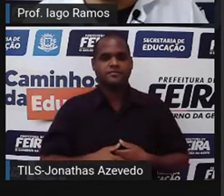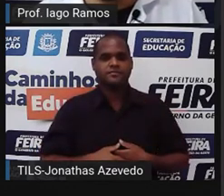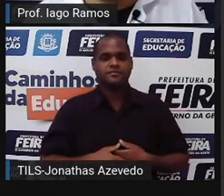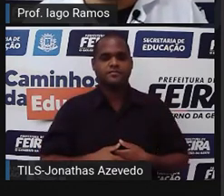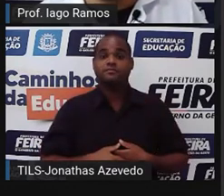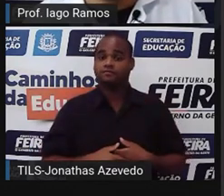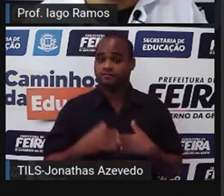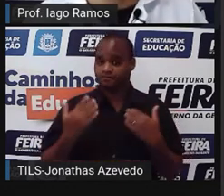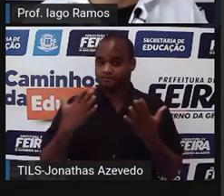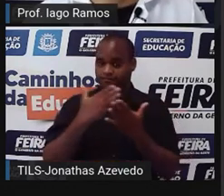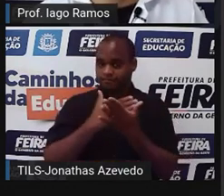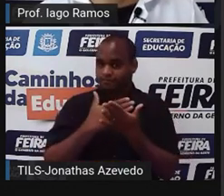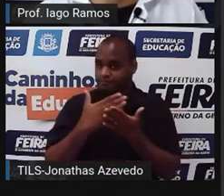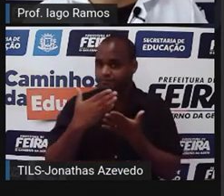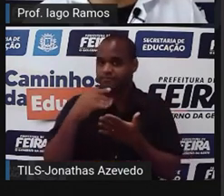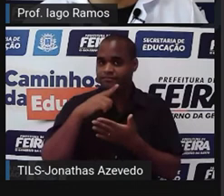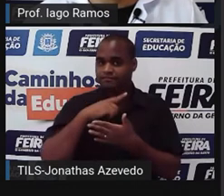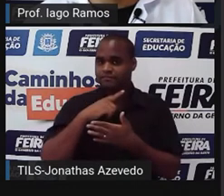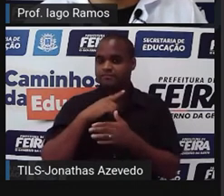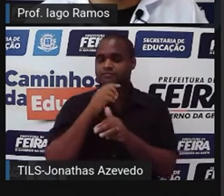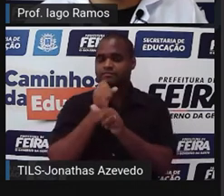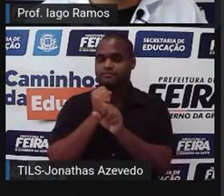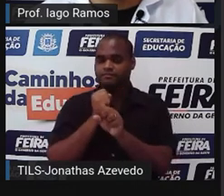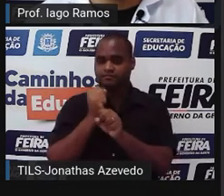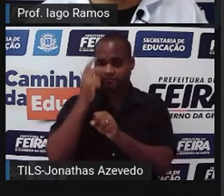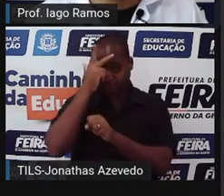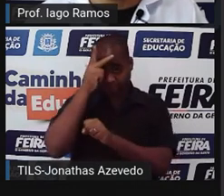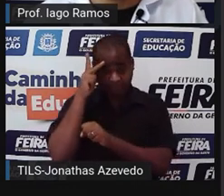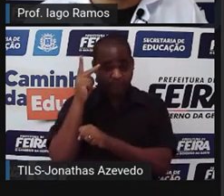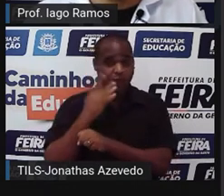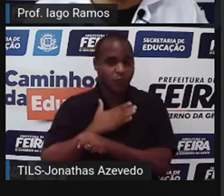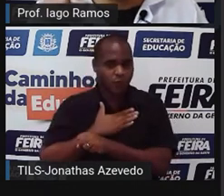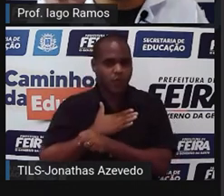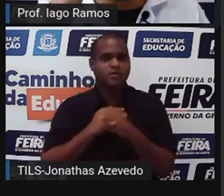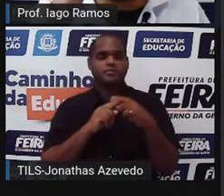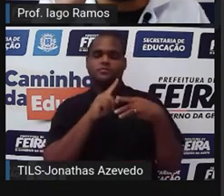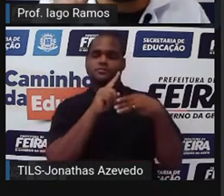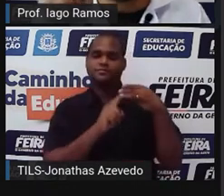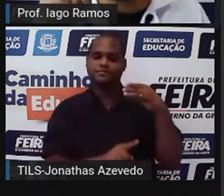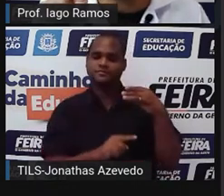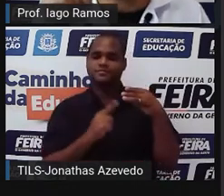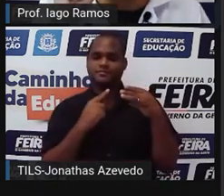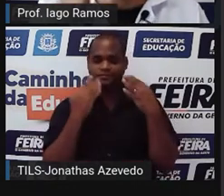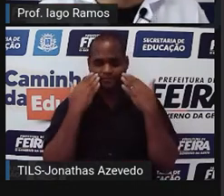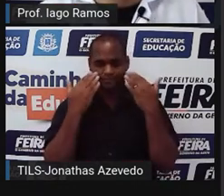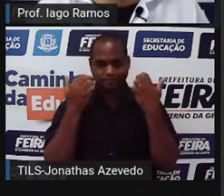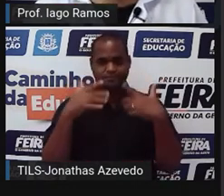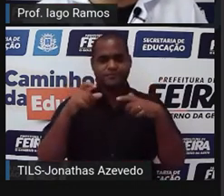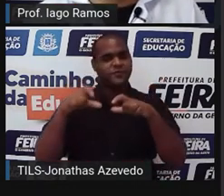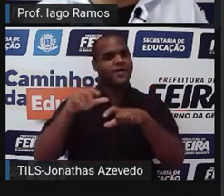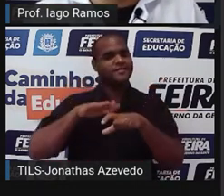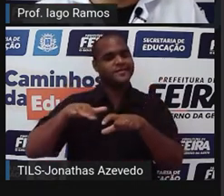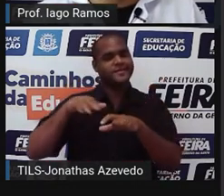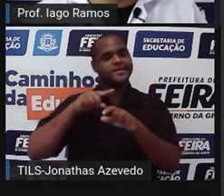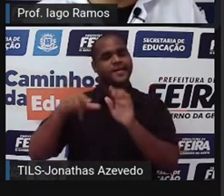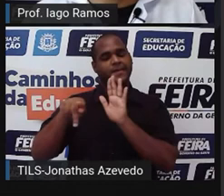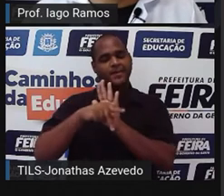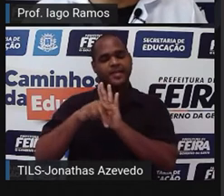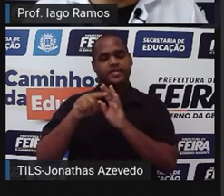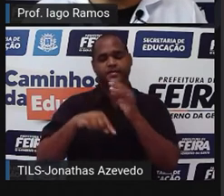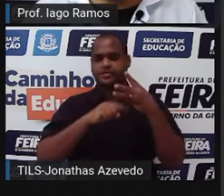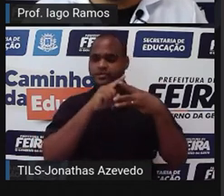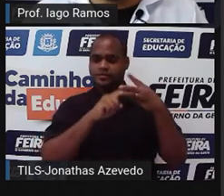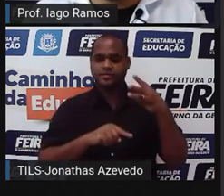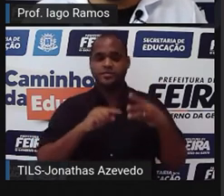A gente vai começar colocando aquela quantidade de pessoas que gostam dos três. E ali a gente colocou naquele local que pertence aos três.